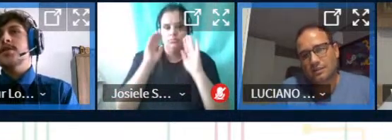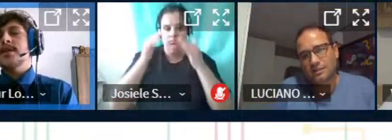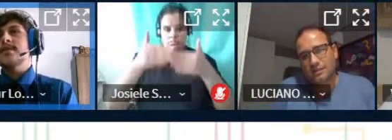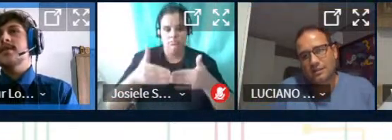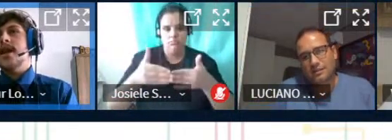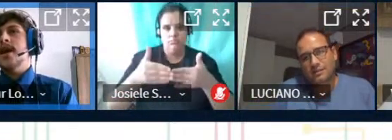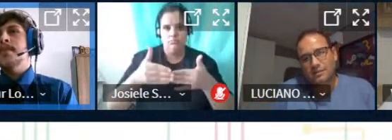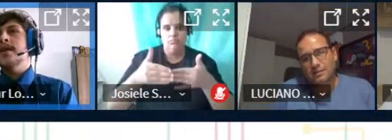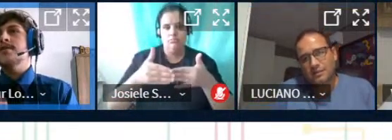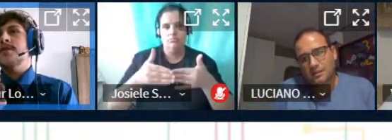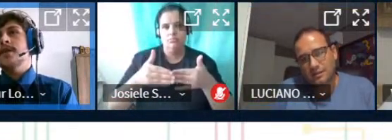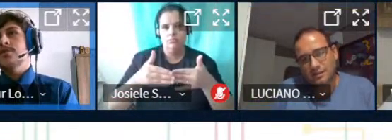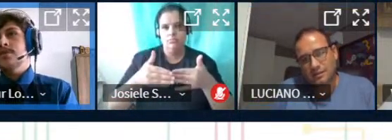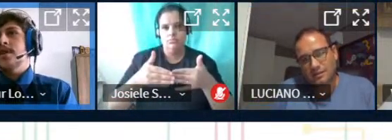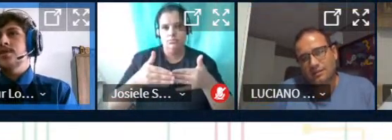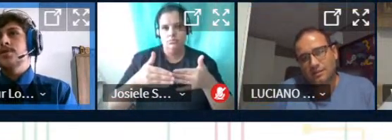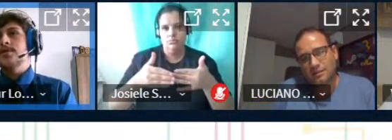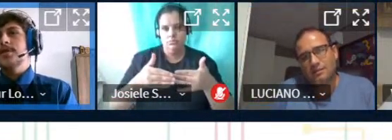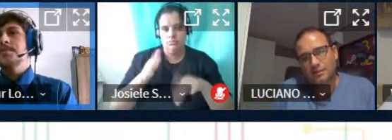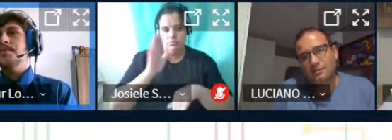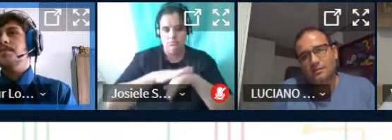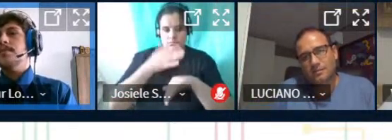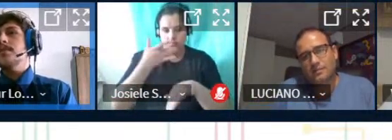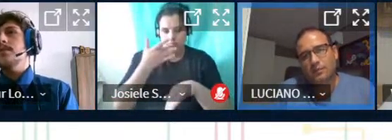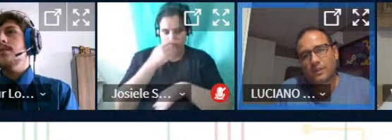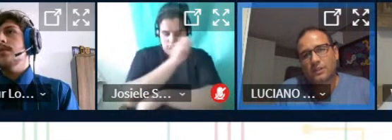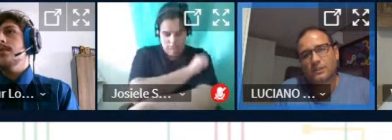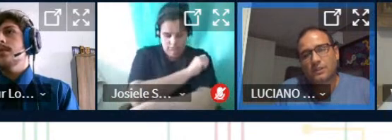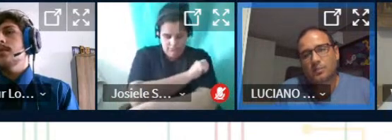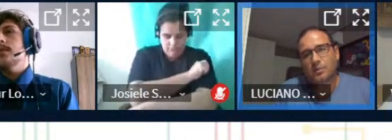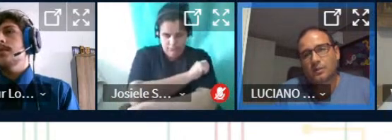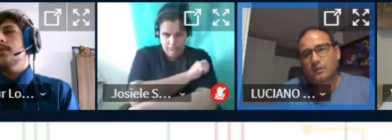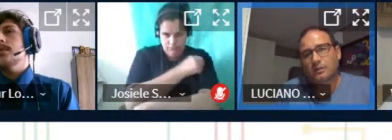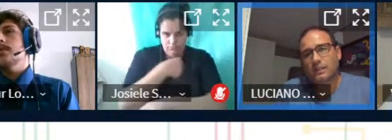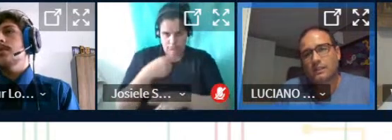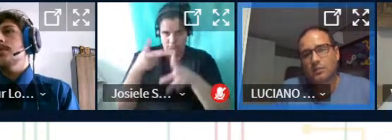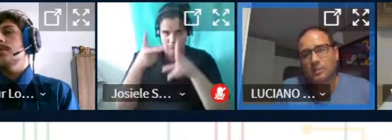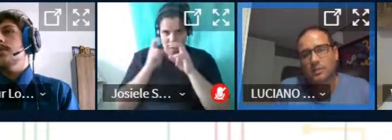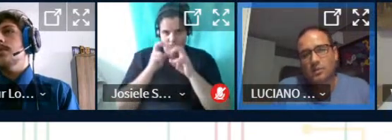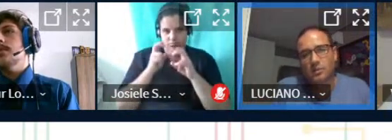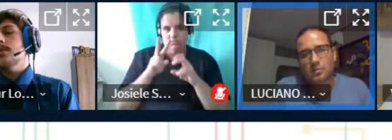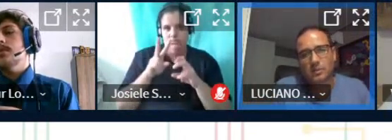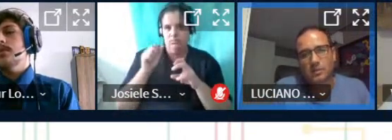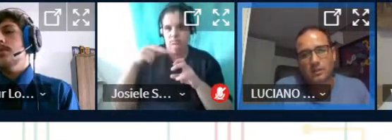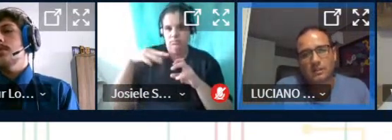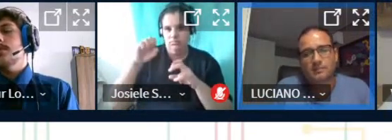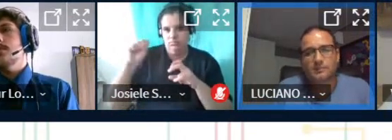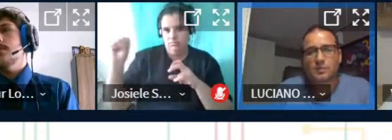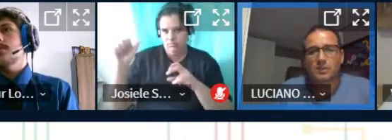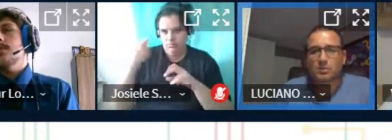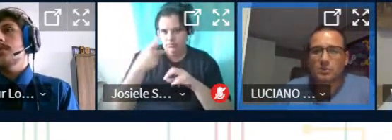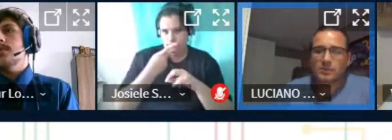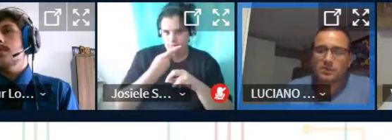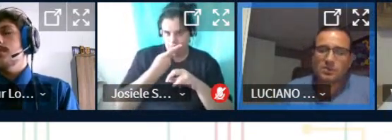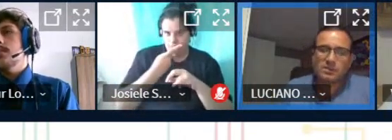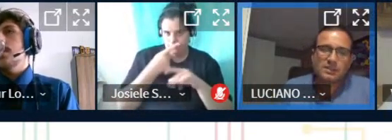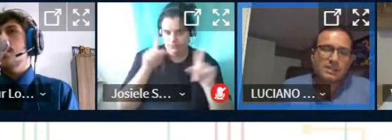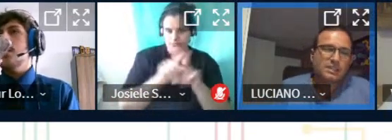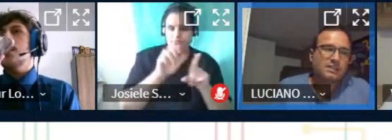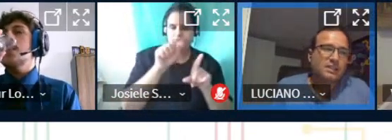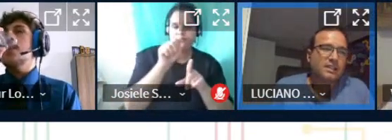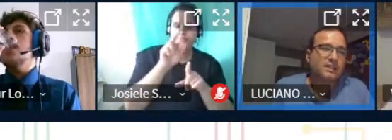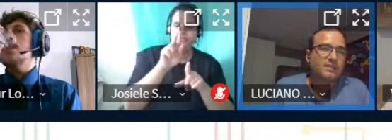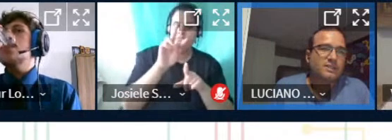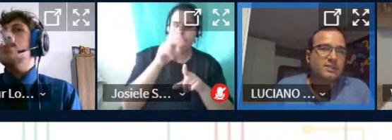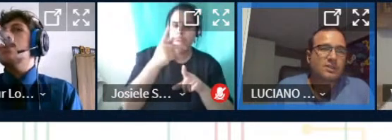nisso assim né nessa entrega mais fácil para os alunos eu vejo assim pelo que a Vanessa comentou e pelo que o Arthur comentou